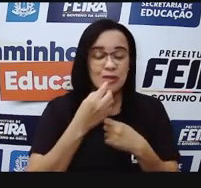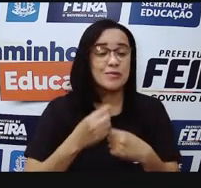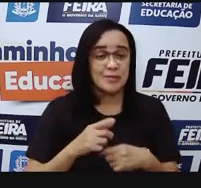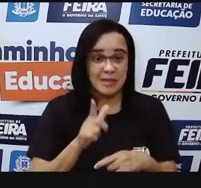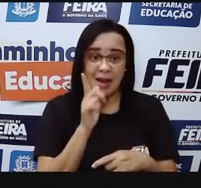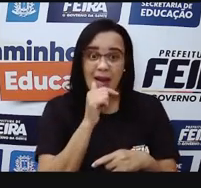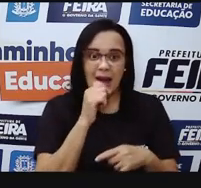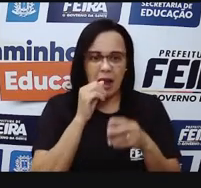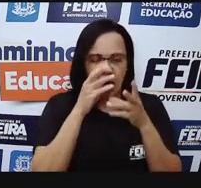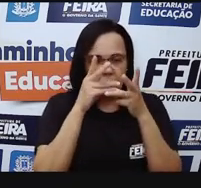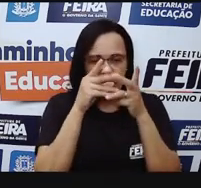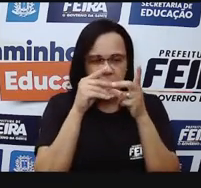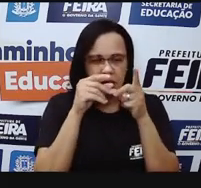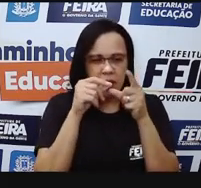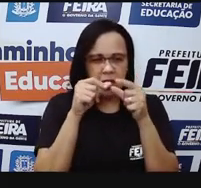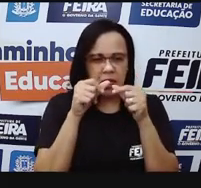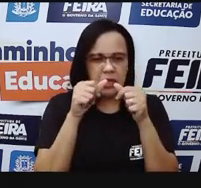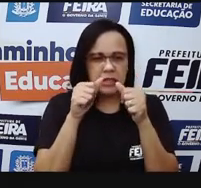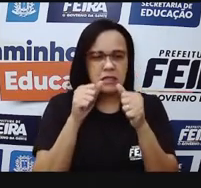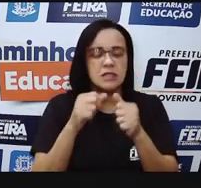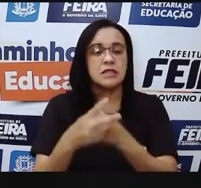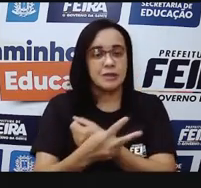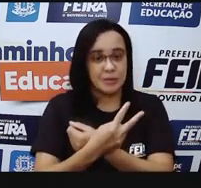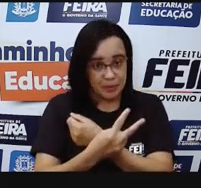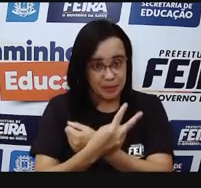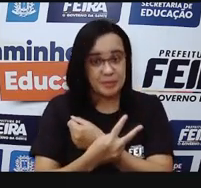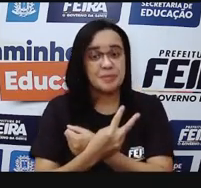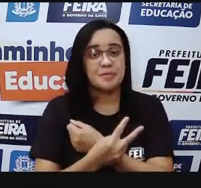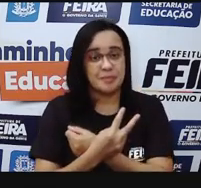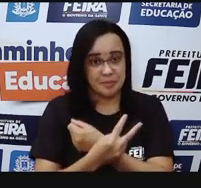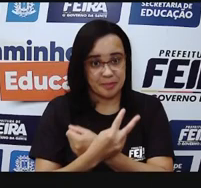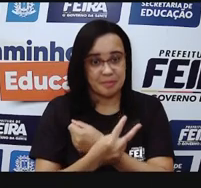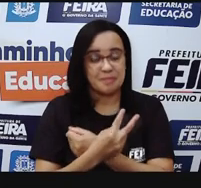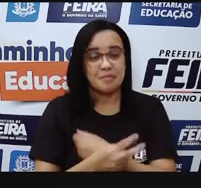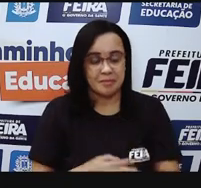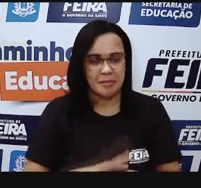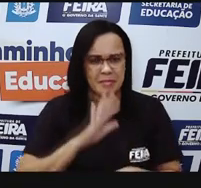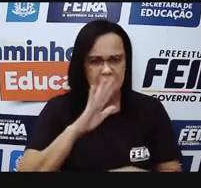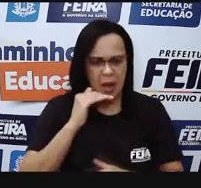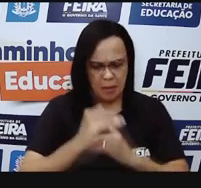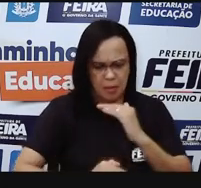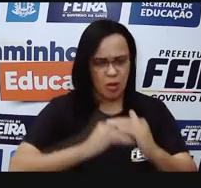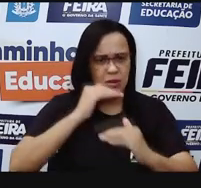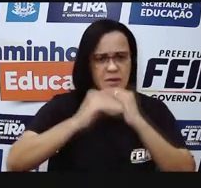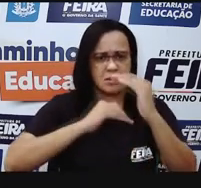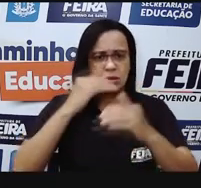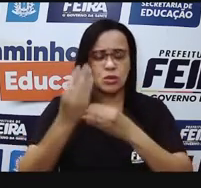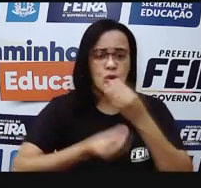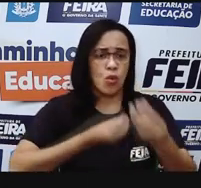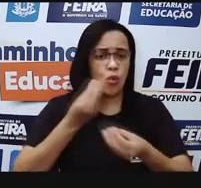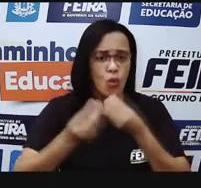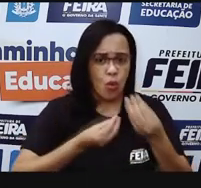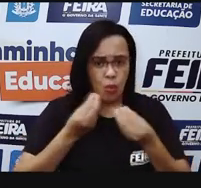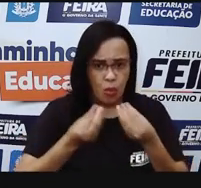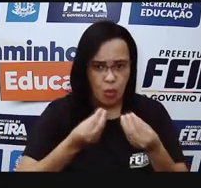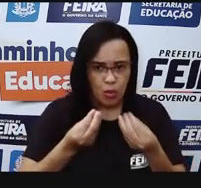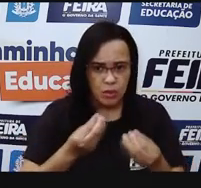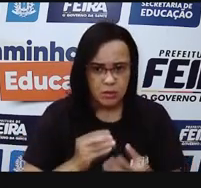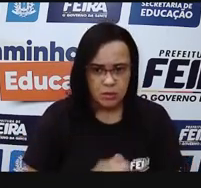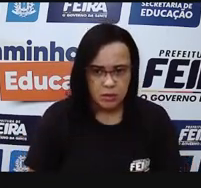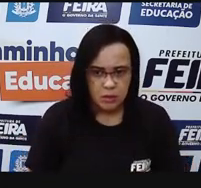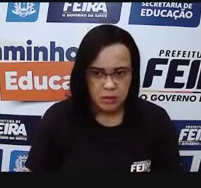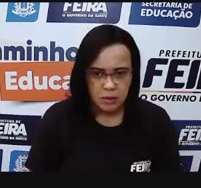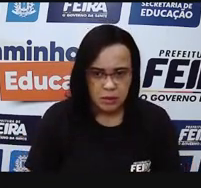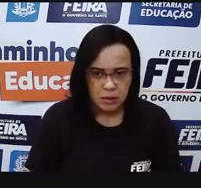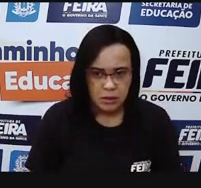limpo o nosso olho. E quem mais ajuda nesse processo próprio? Quem mais ajuda nesse processo são os nossos